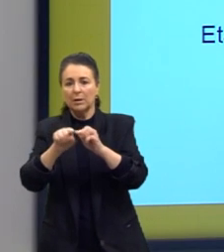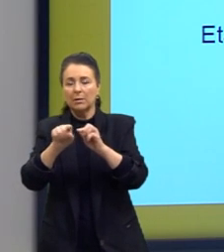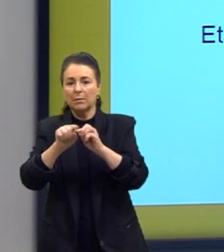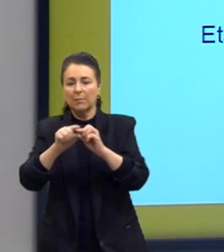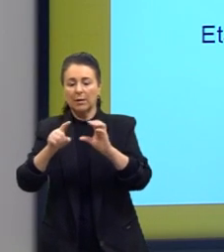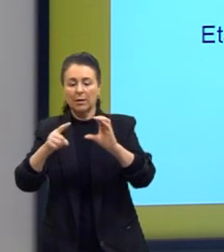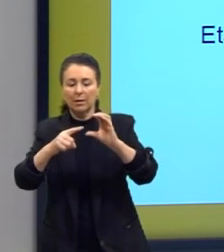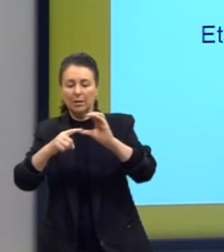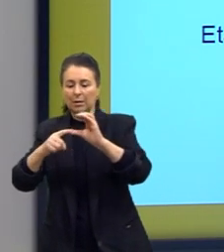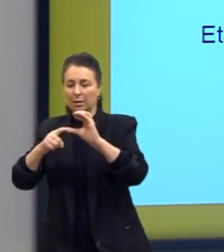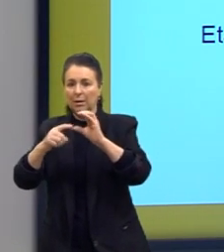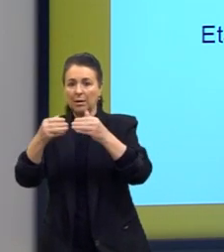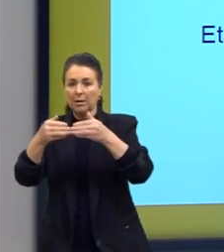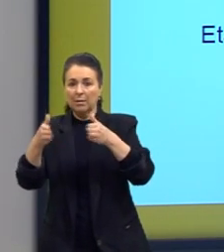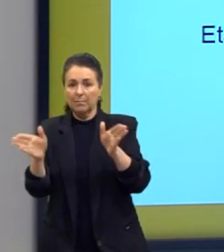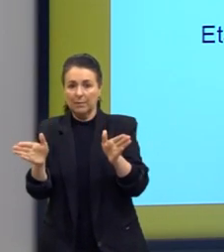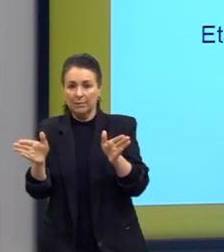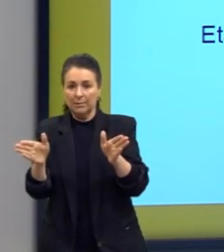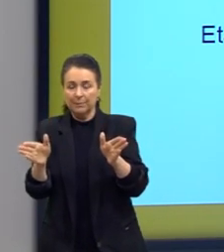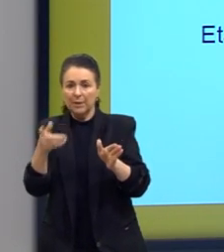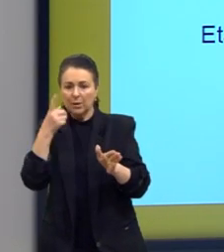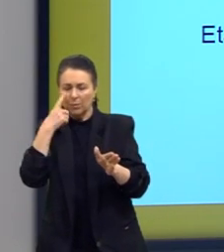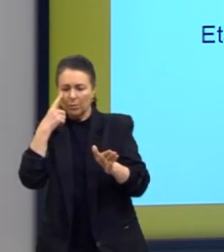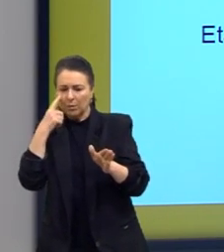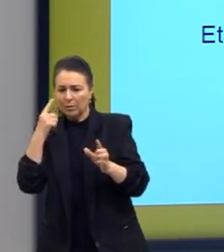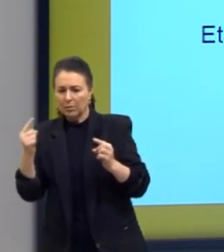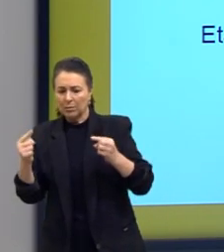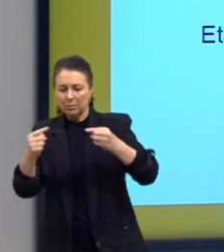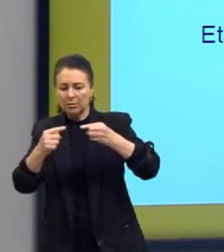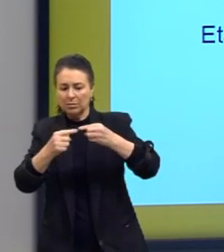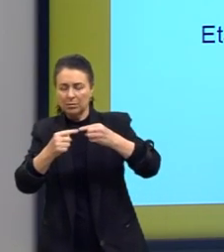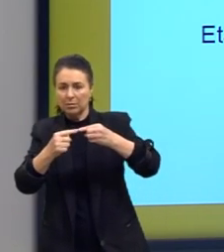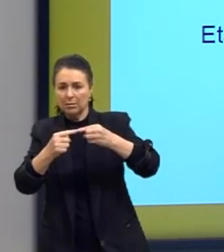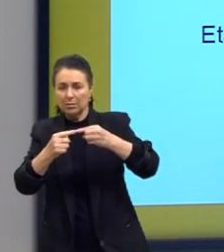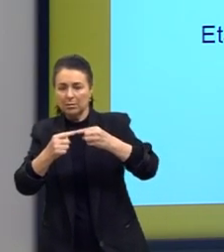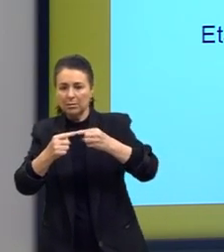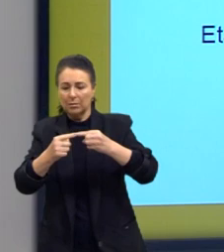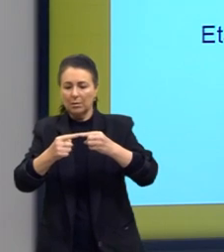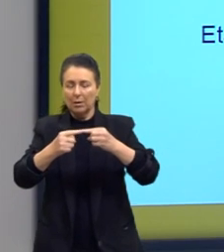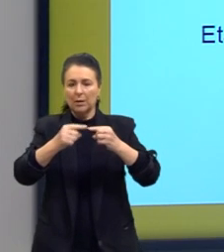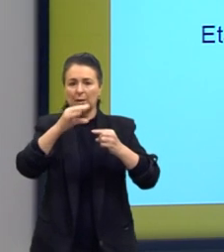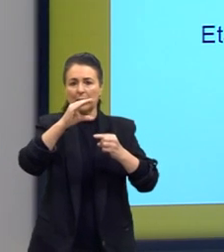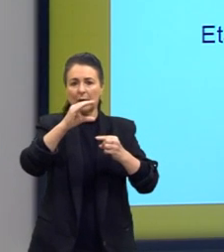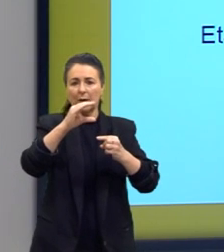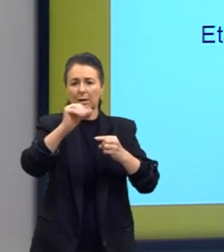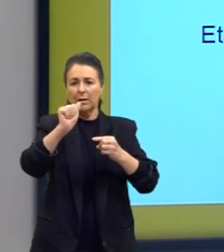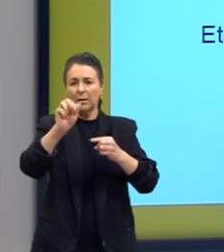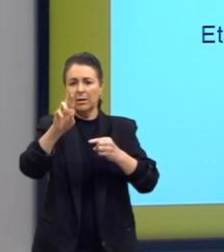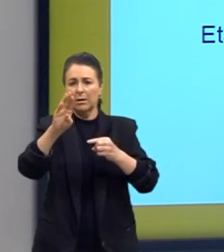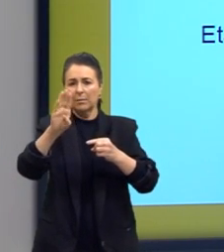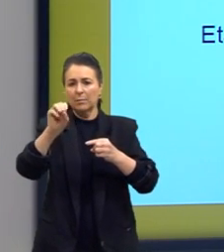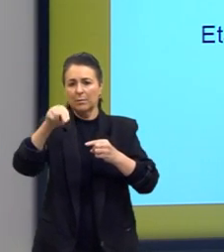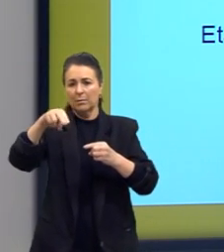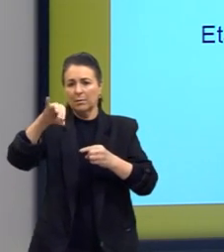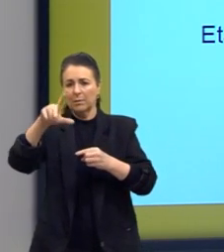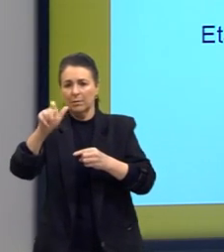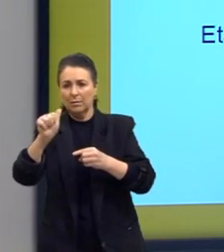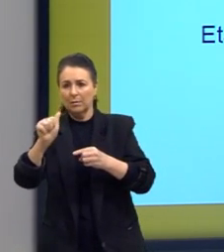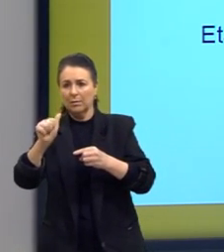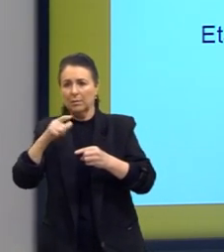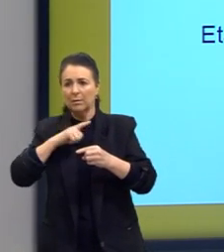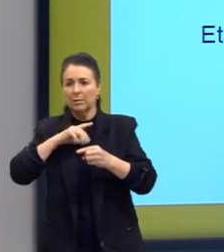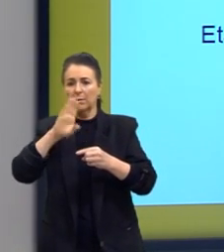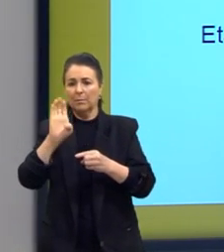sentido, tá, eu vou ver qual está ligado na carbonila e vou dar o ato, né,